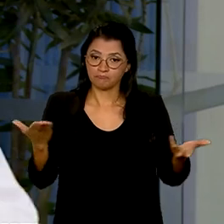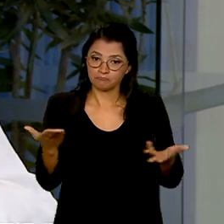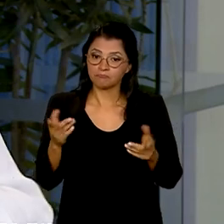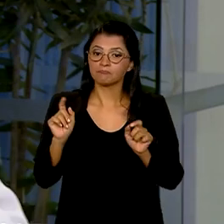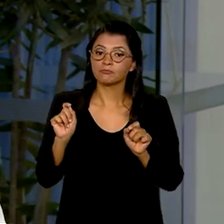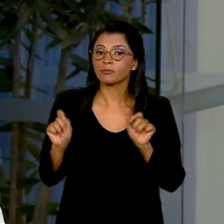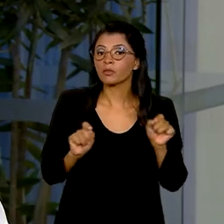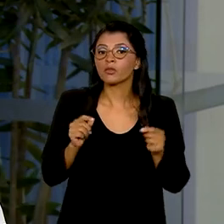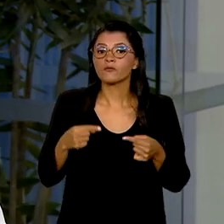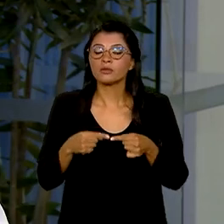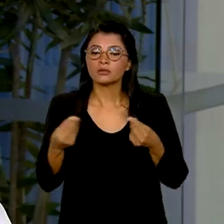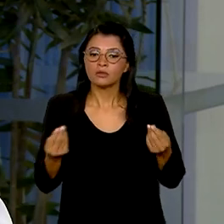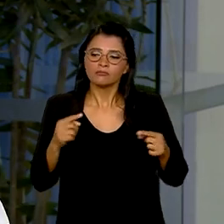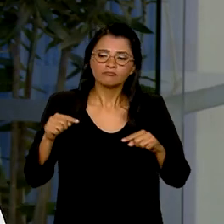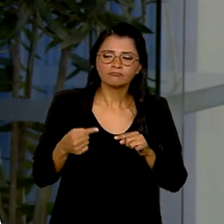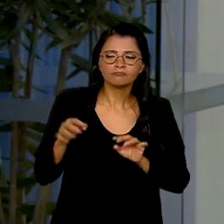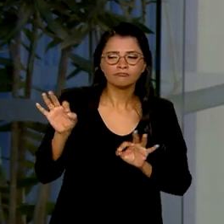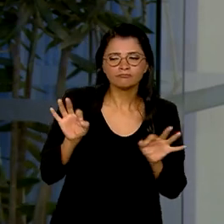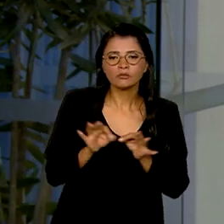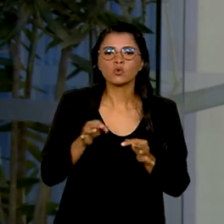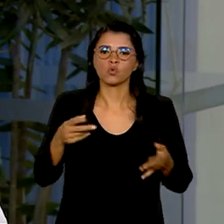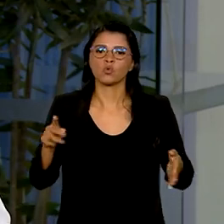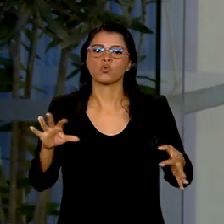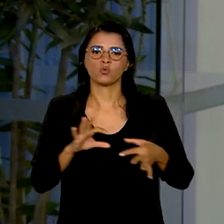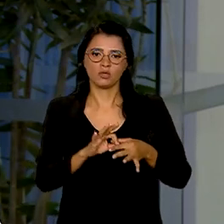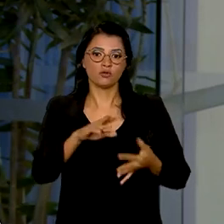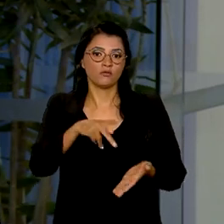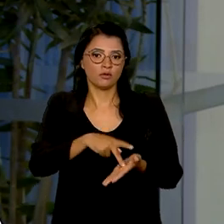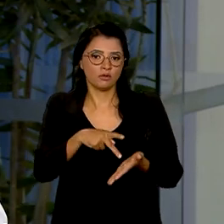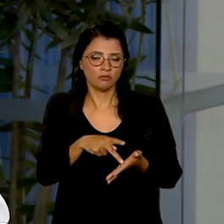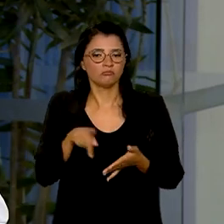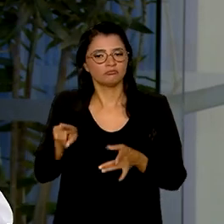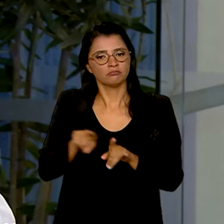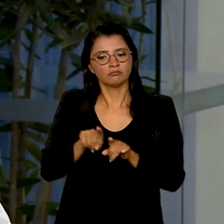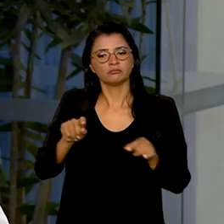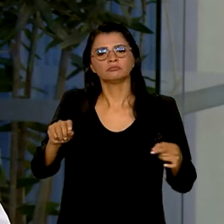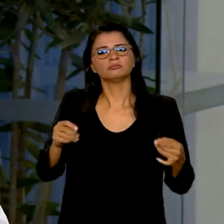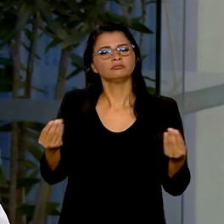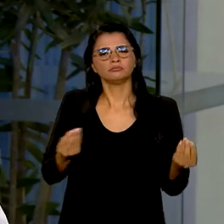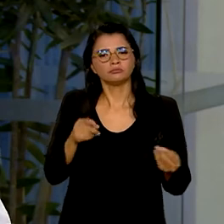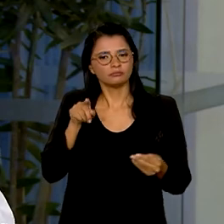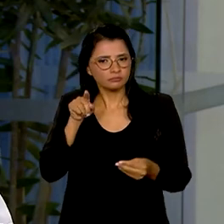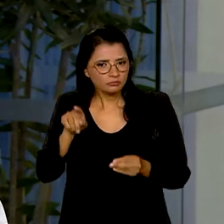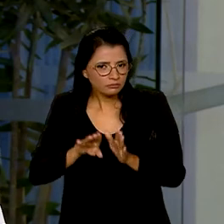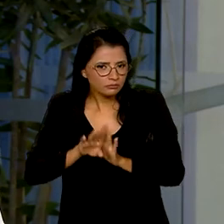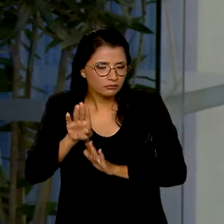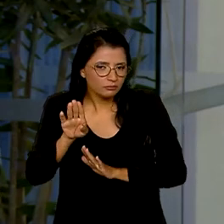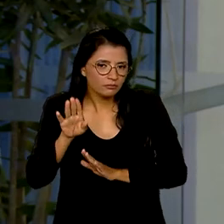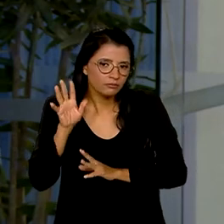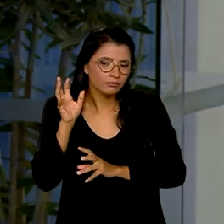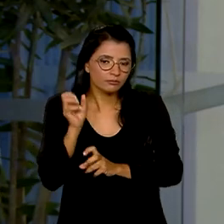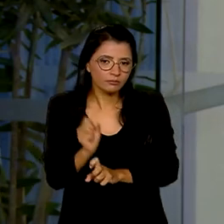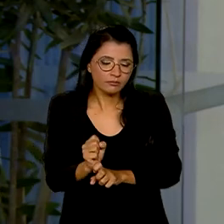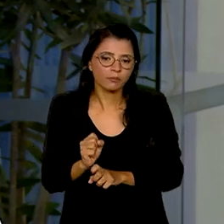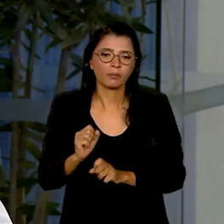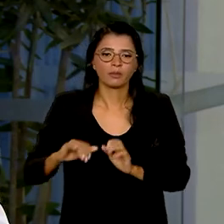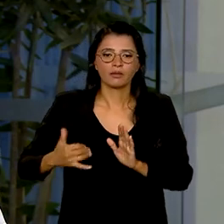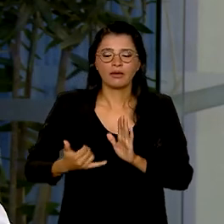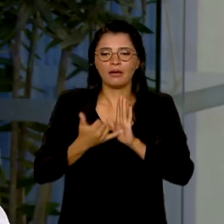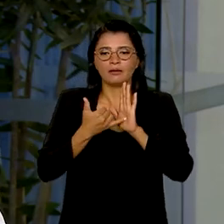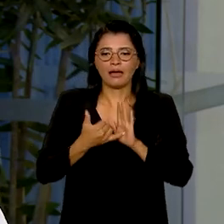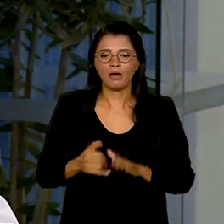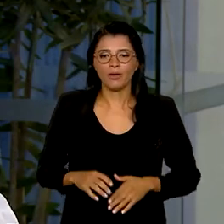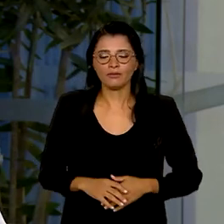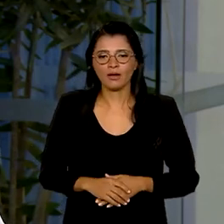fazendo é alinhar essas estimativas com a realidade. Eles revisaram também ligeiramente para cima o cálculo da inflação para este ano. Então,